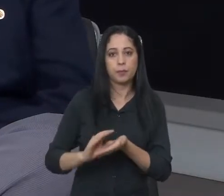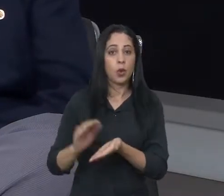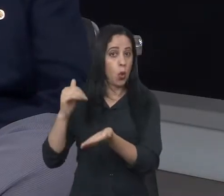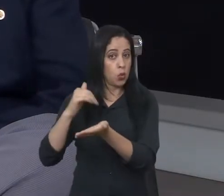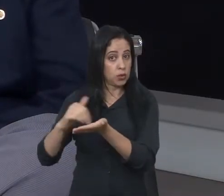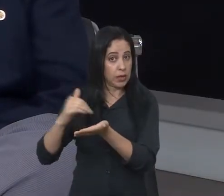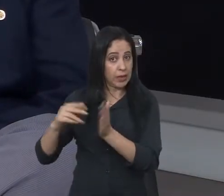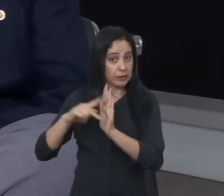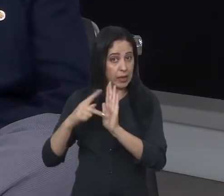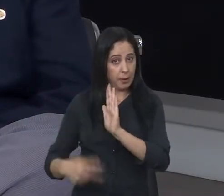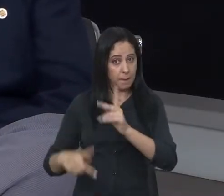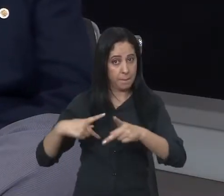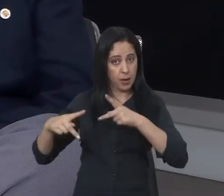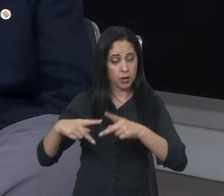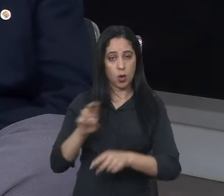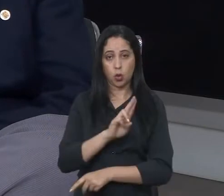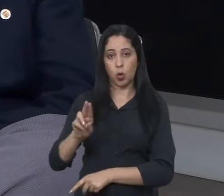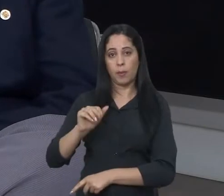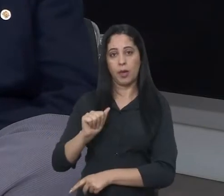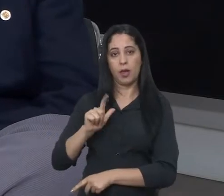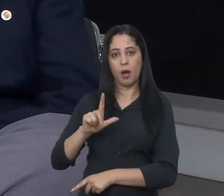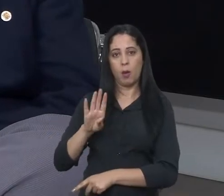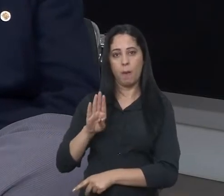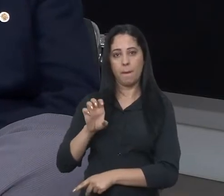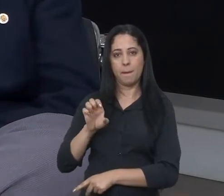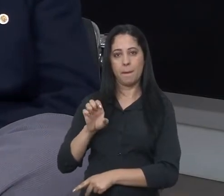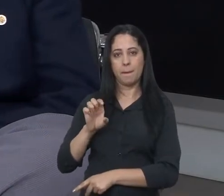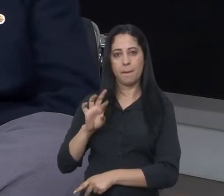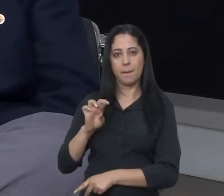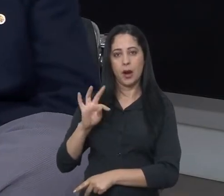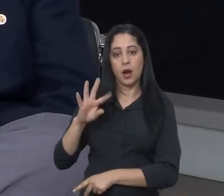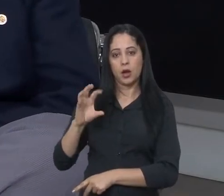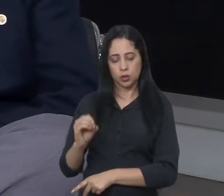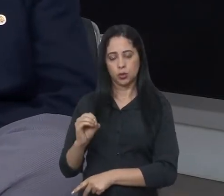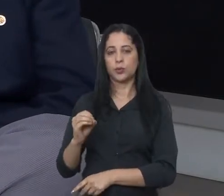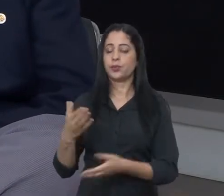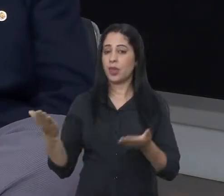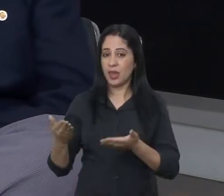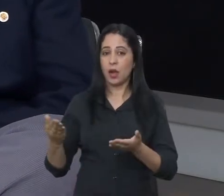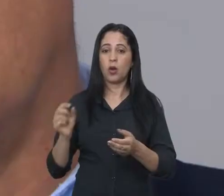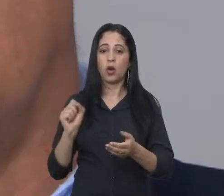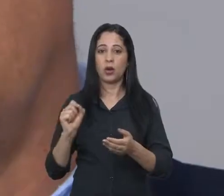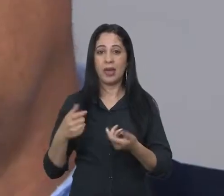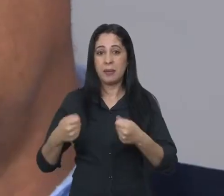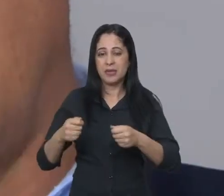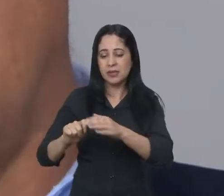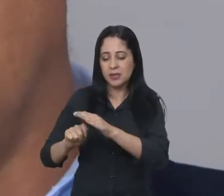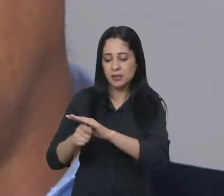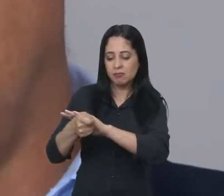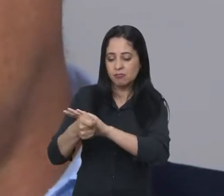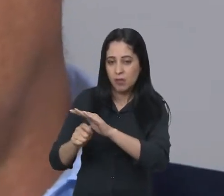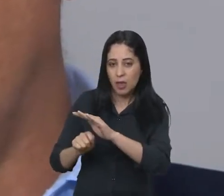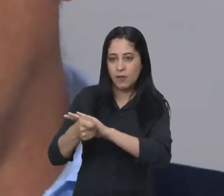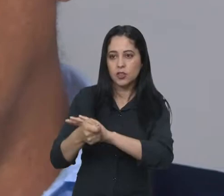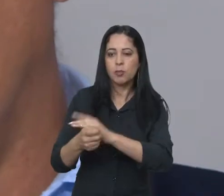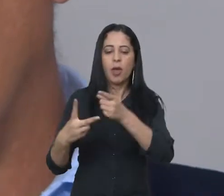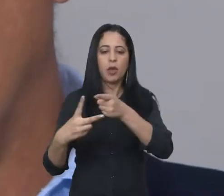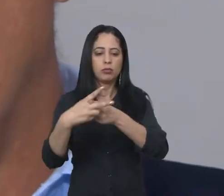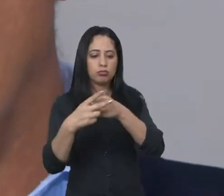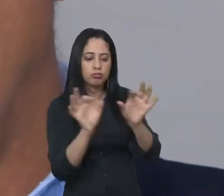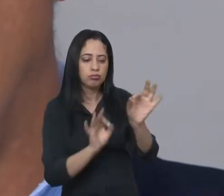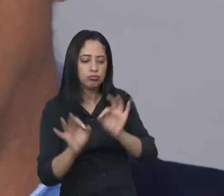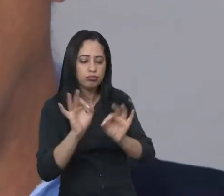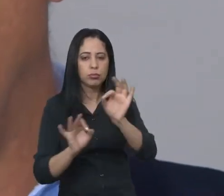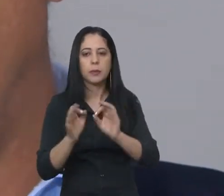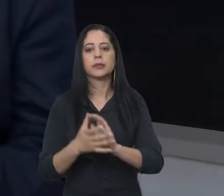Desenvolvimento Econômico de São José, Alberto Marques Filho, reconhece que neste primeiro momento serão necessários investimentos e